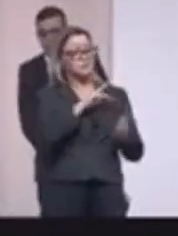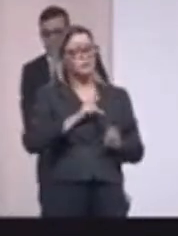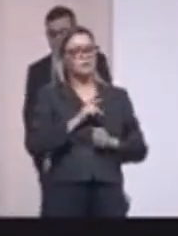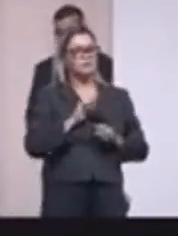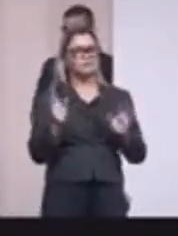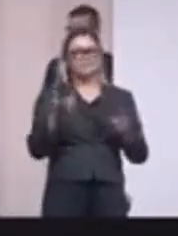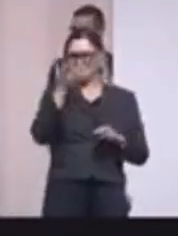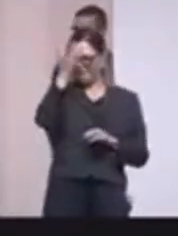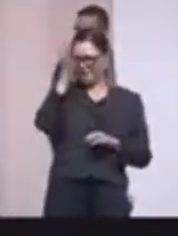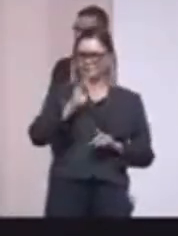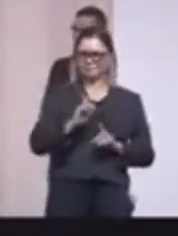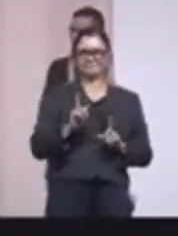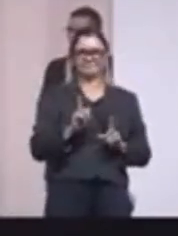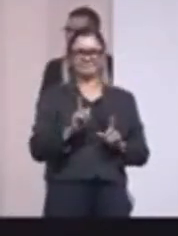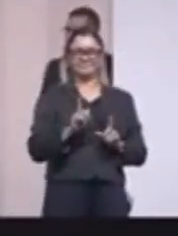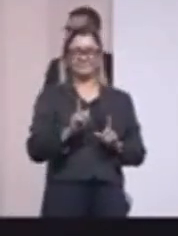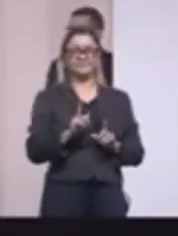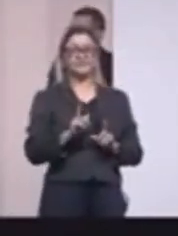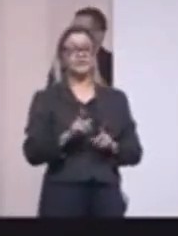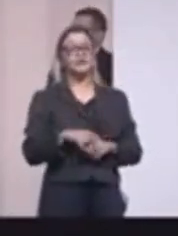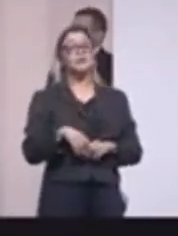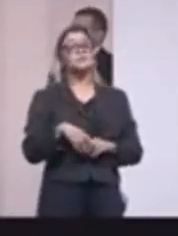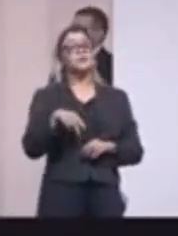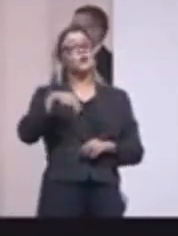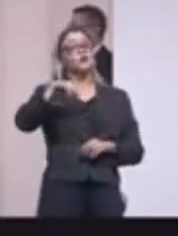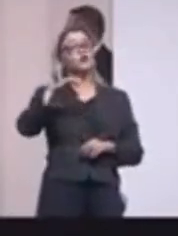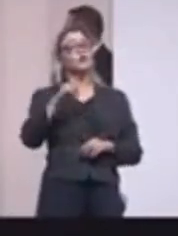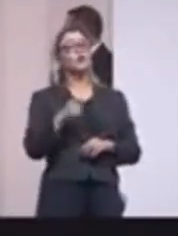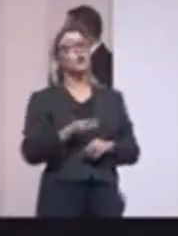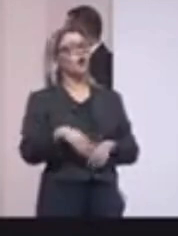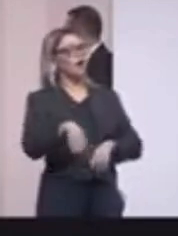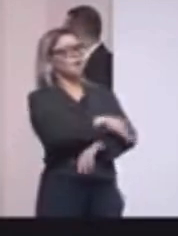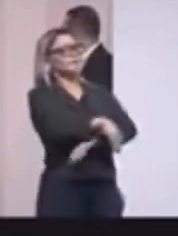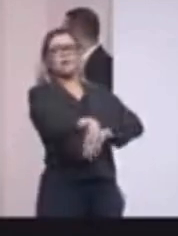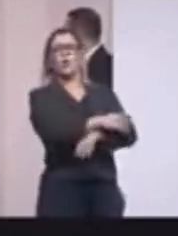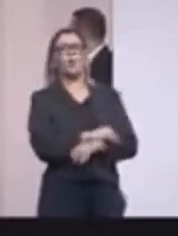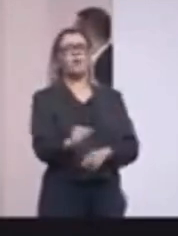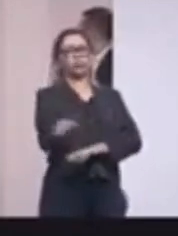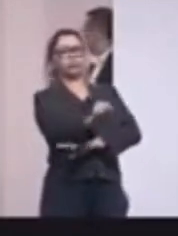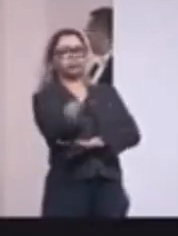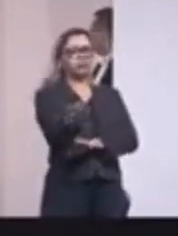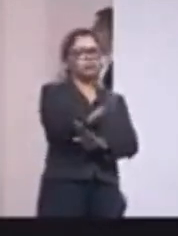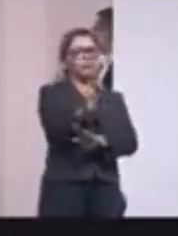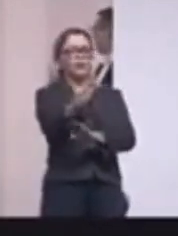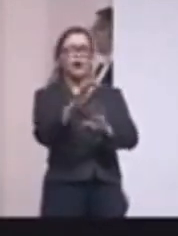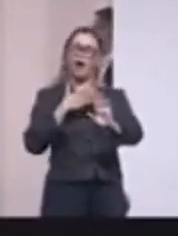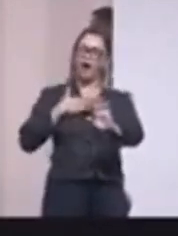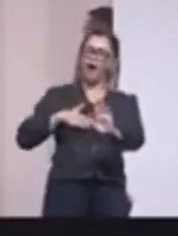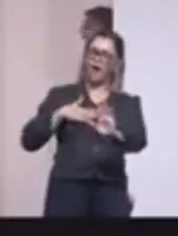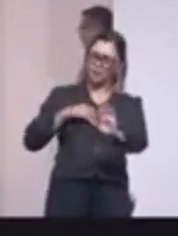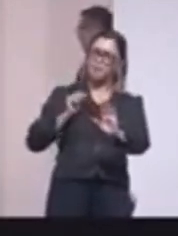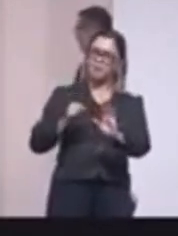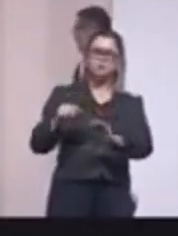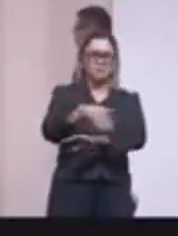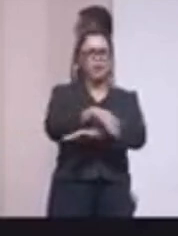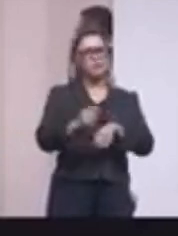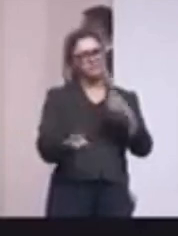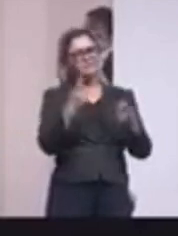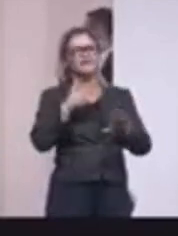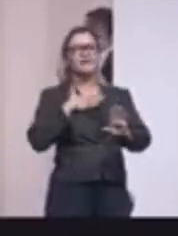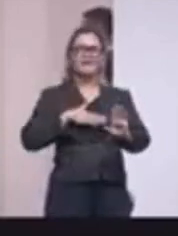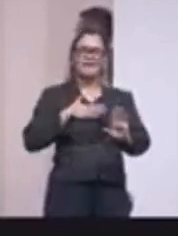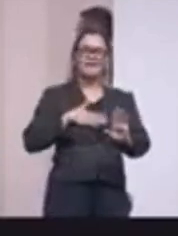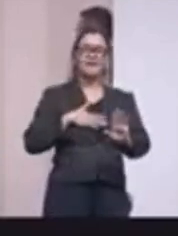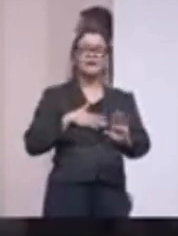mas não foi fácil, porque o Nico queria estar na rua, não, mas eu sou da rua, quero estar na rua, eu digo, Nico, calma, você pode ir para a rua também, de vez em quando, mas